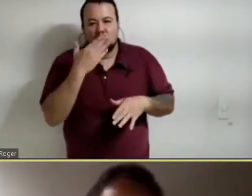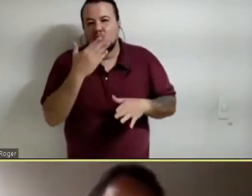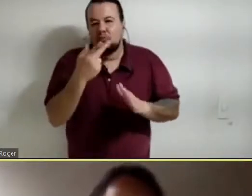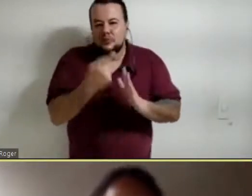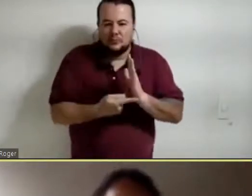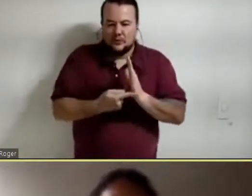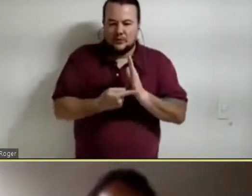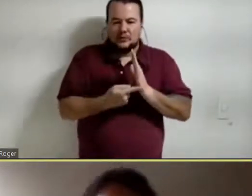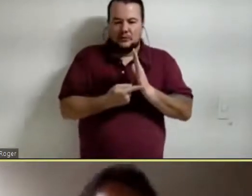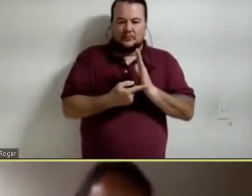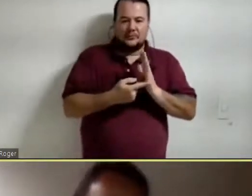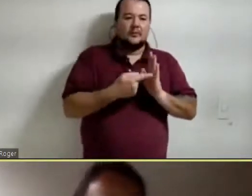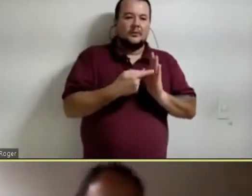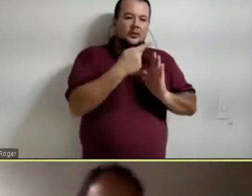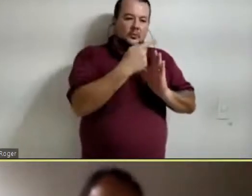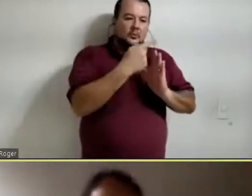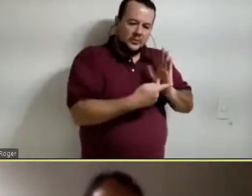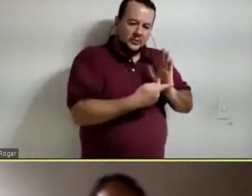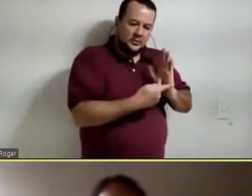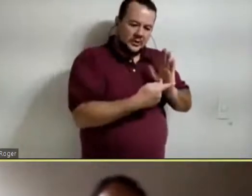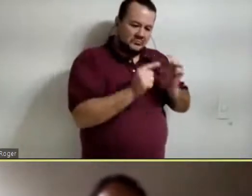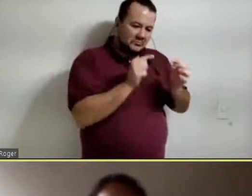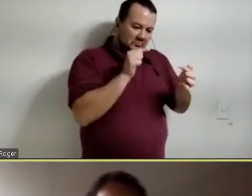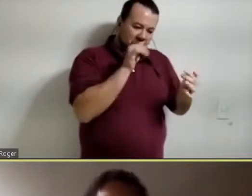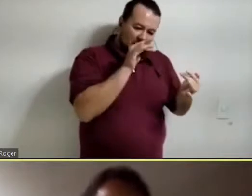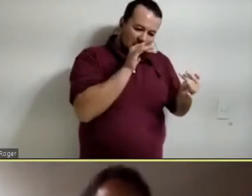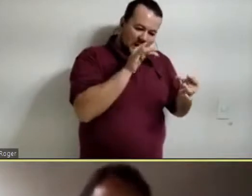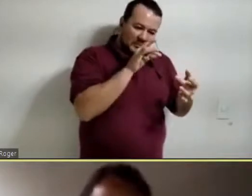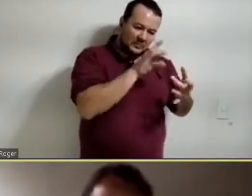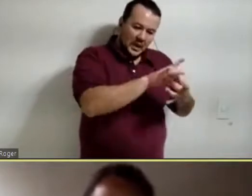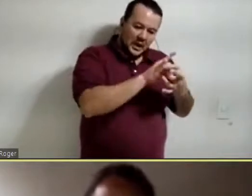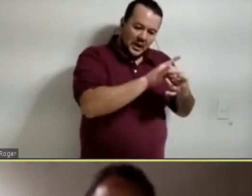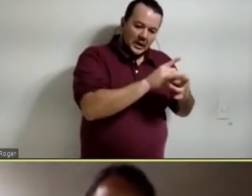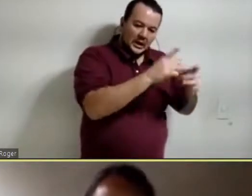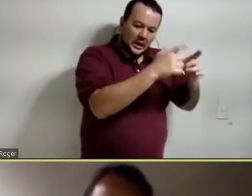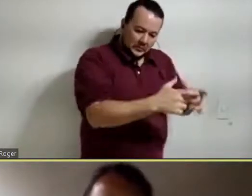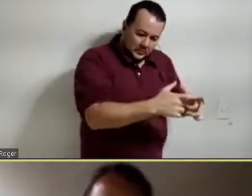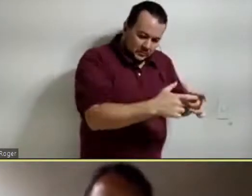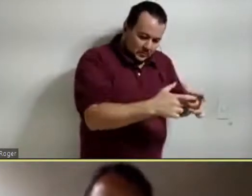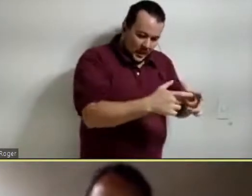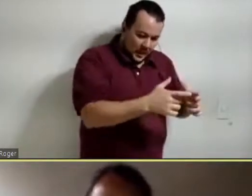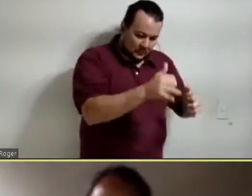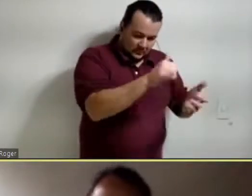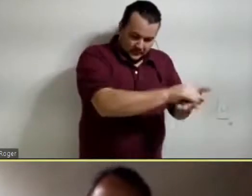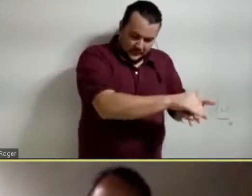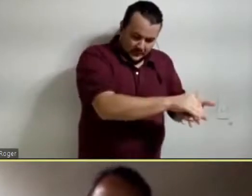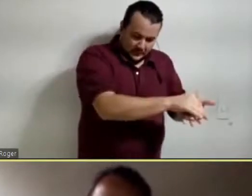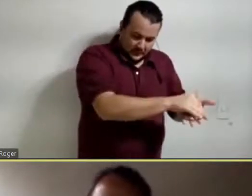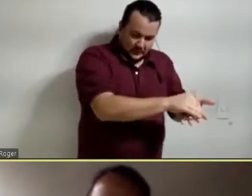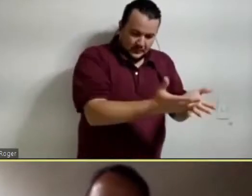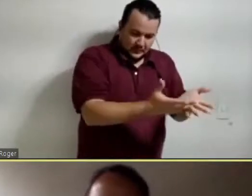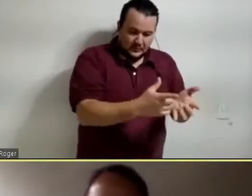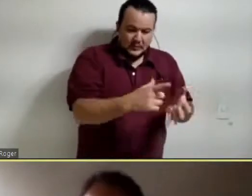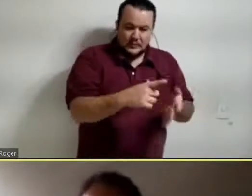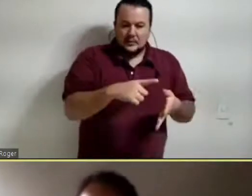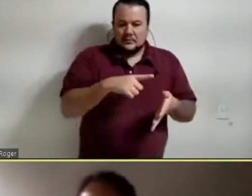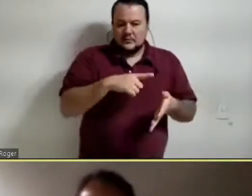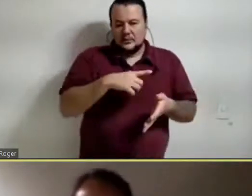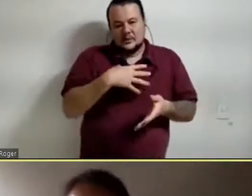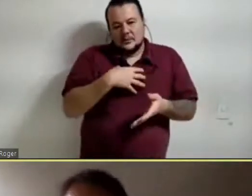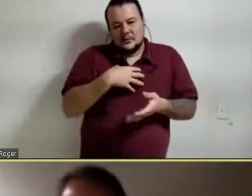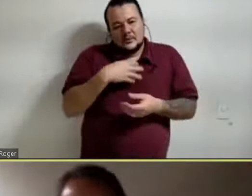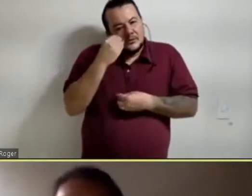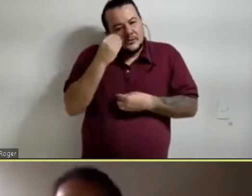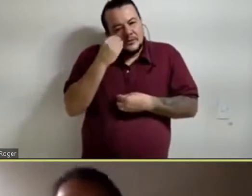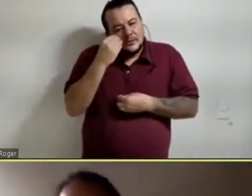se inserta no momento em que se inserta, e, em esse sentido, tratamos sempre de fazermos de